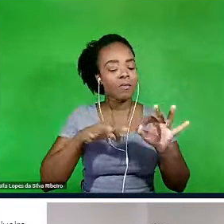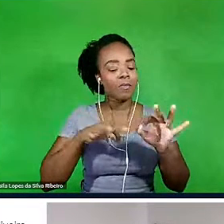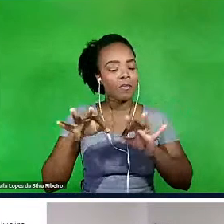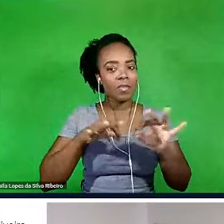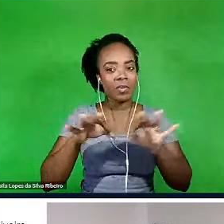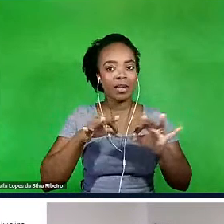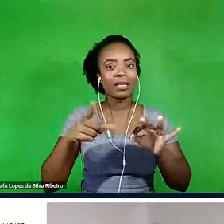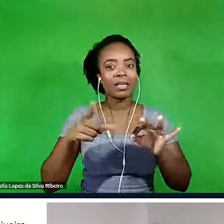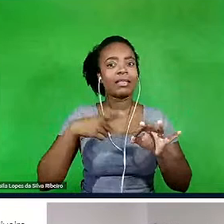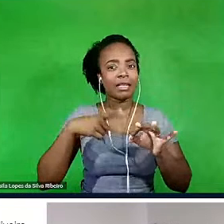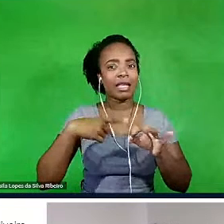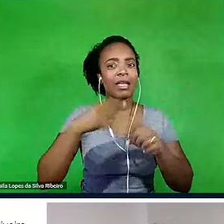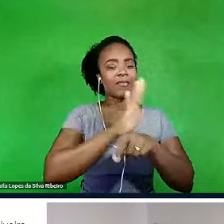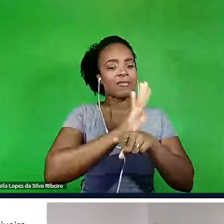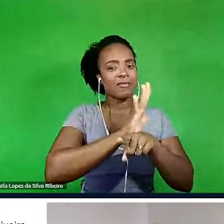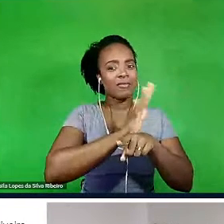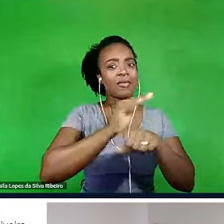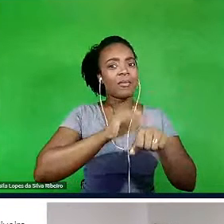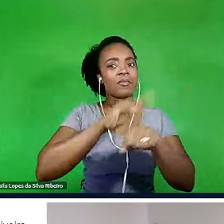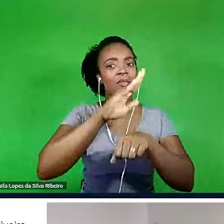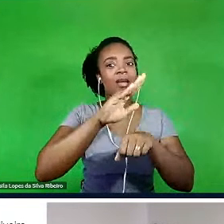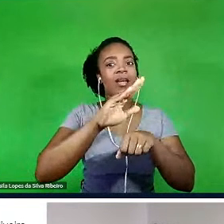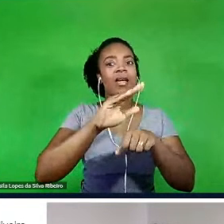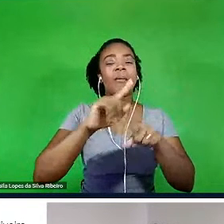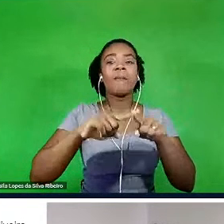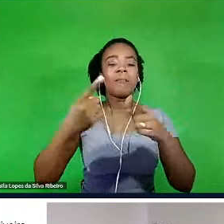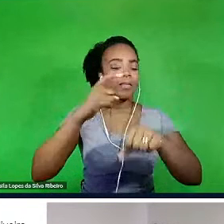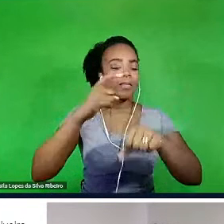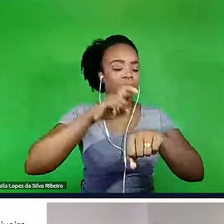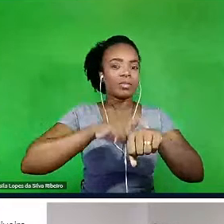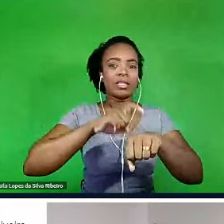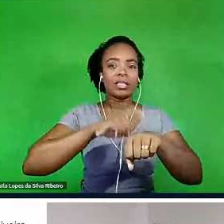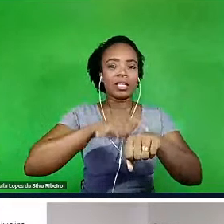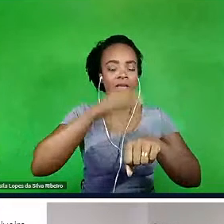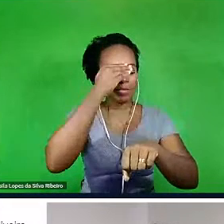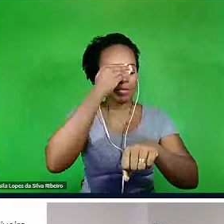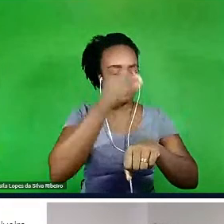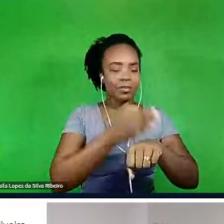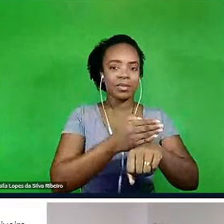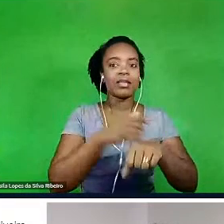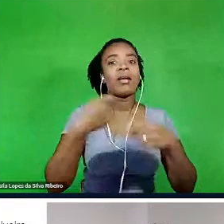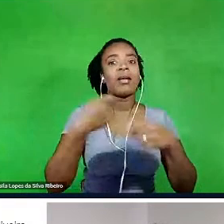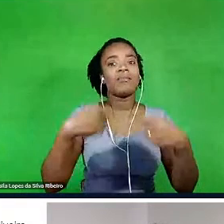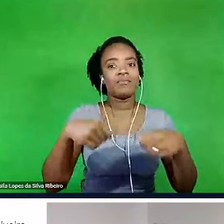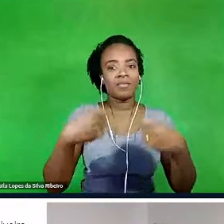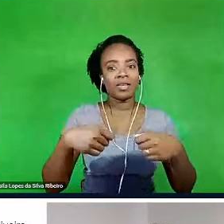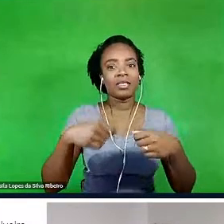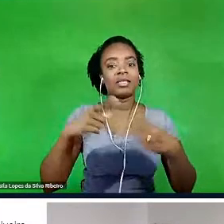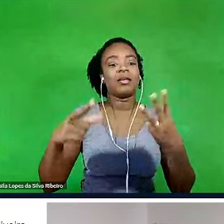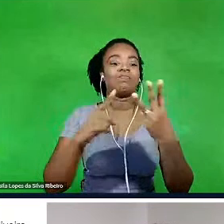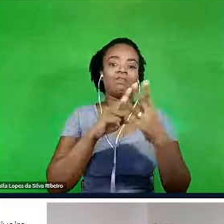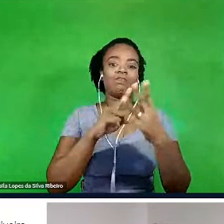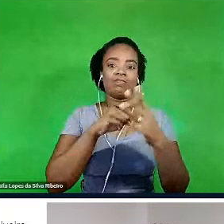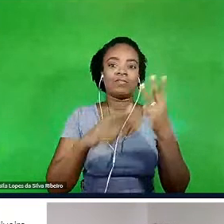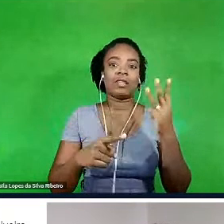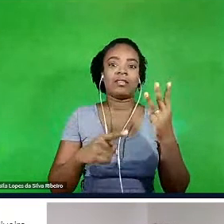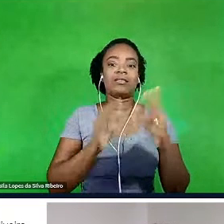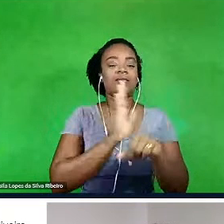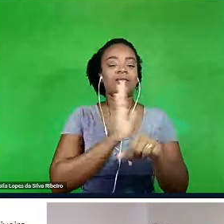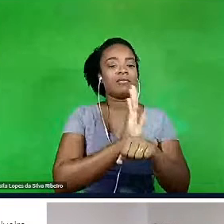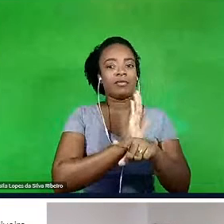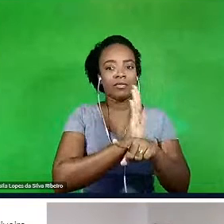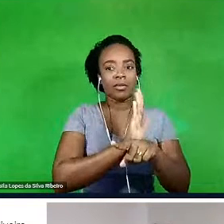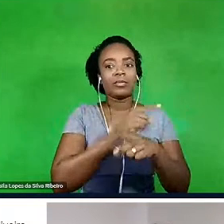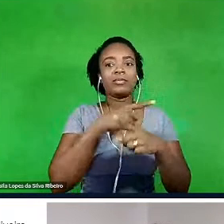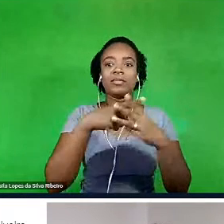do tempo não foi possível. Eu preferi dedicar e eu achei que aquela abertura explicando um pouco sobre a ideia de